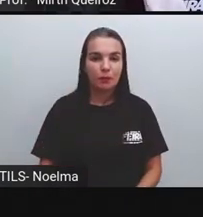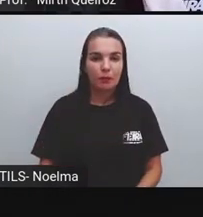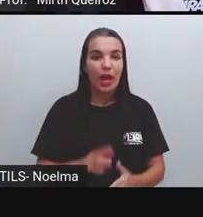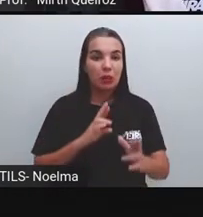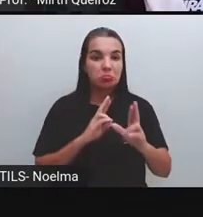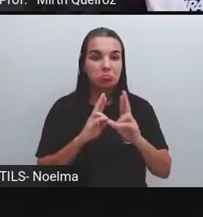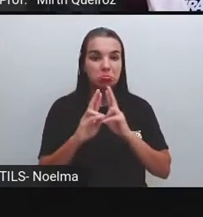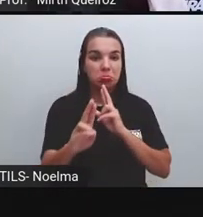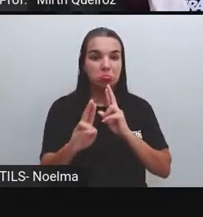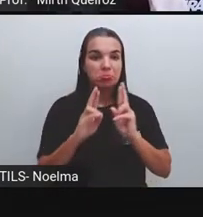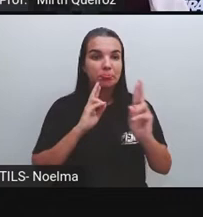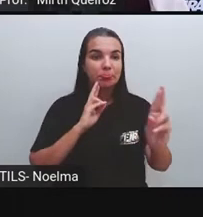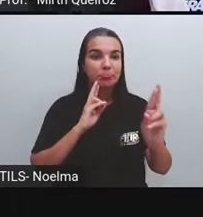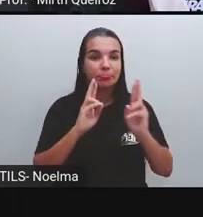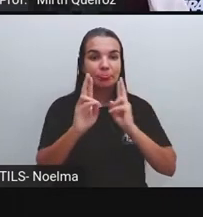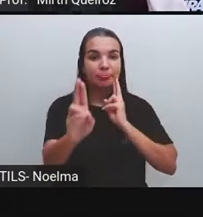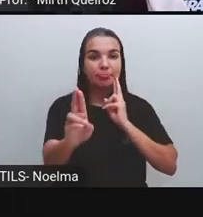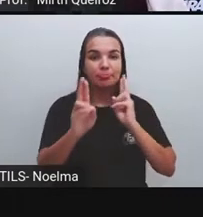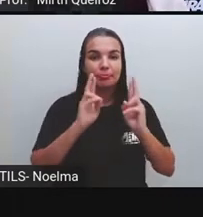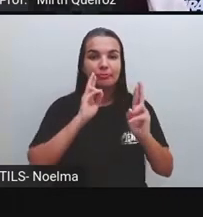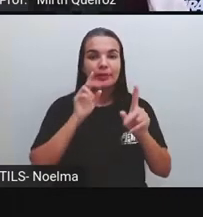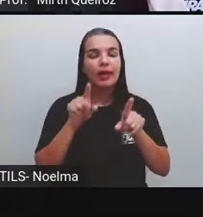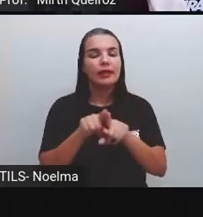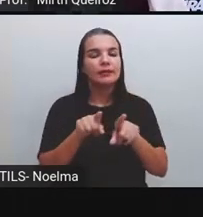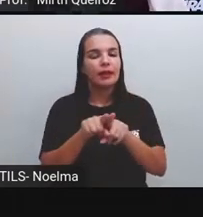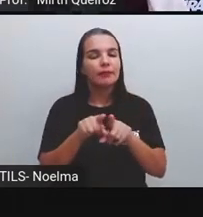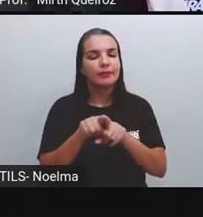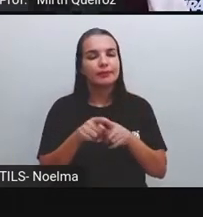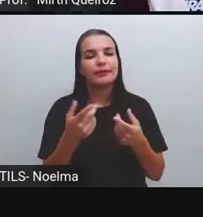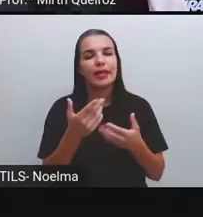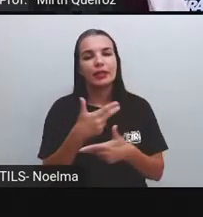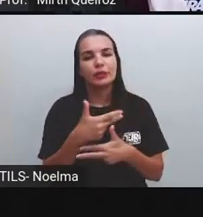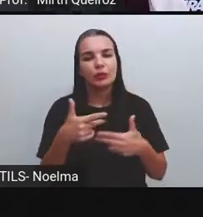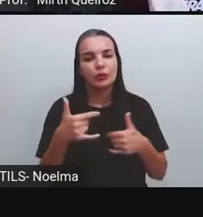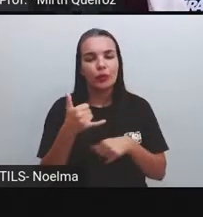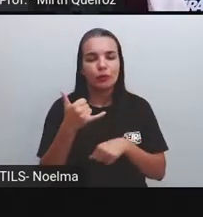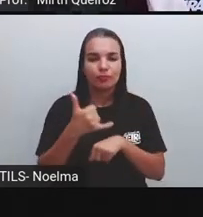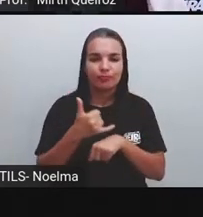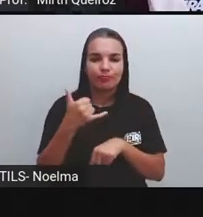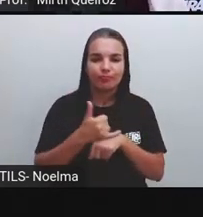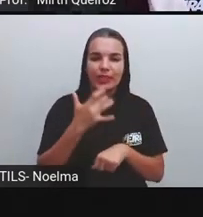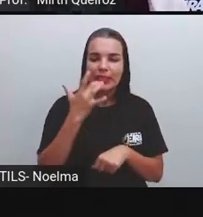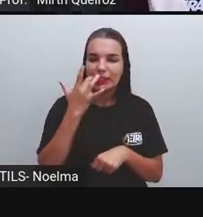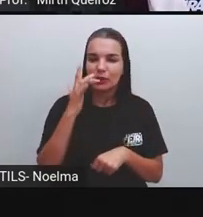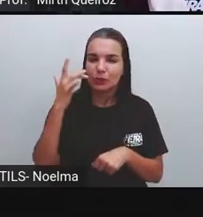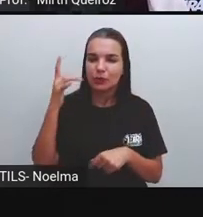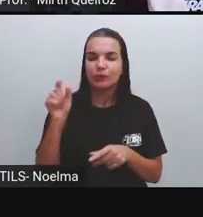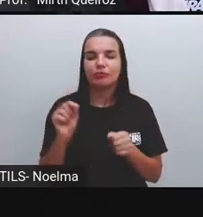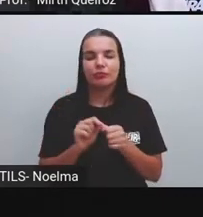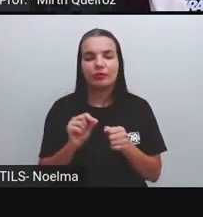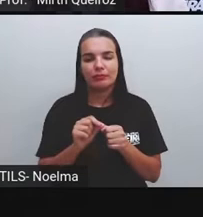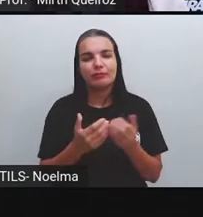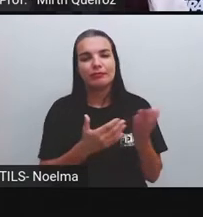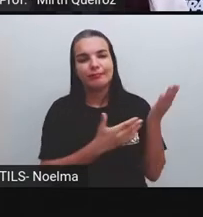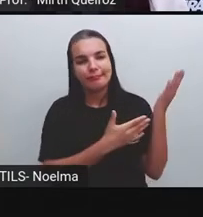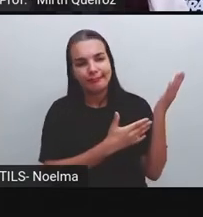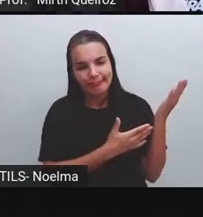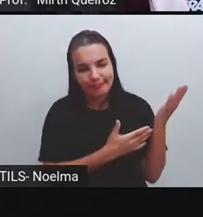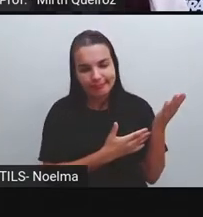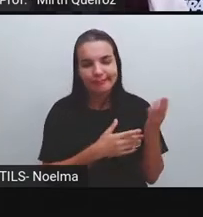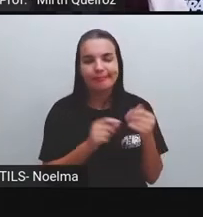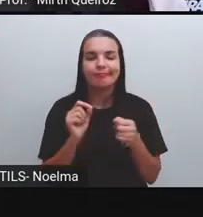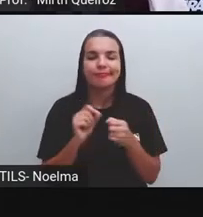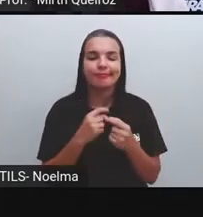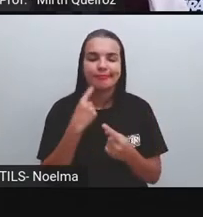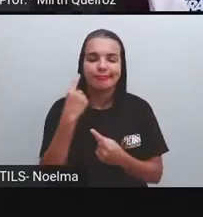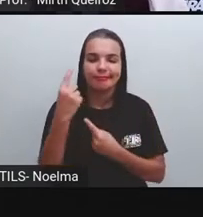Rodovias e exploração de recursos minerais, por exemplo, são algumas das ações